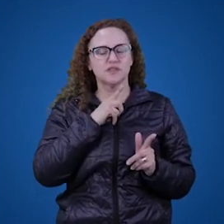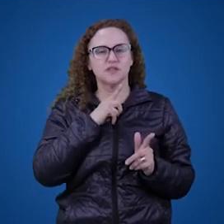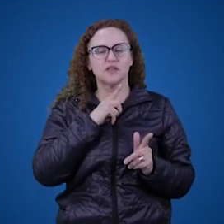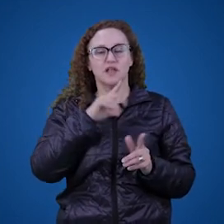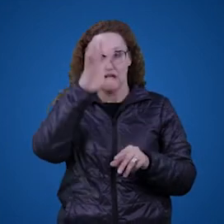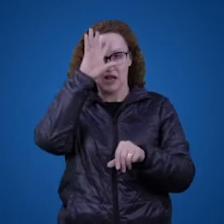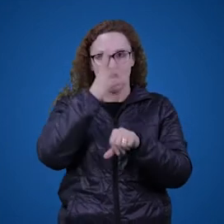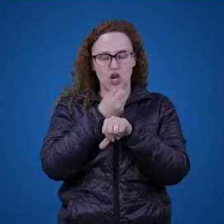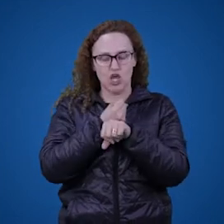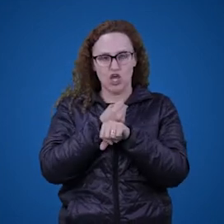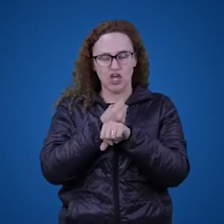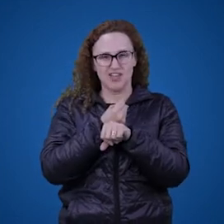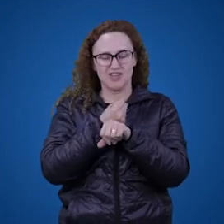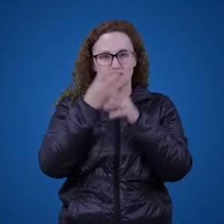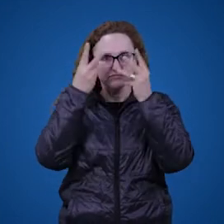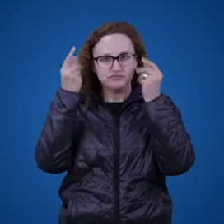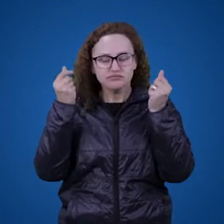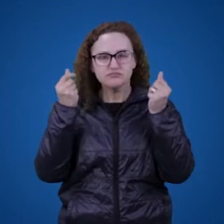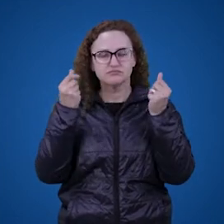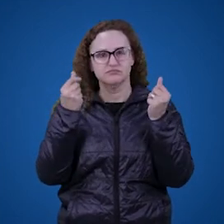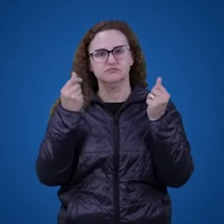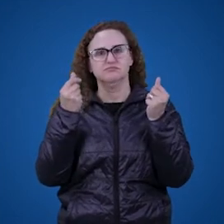abstrata.